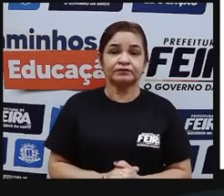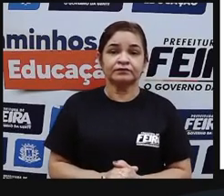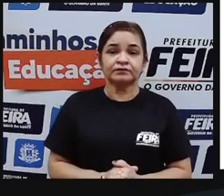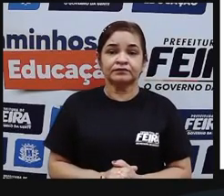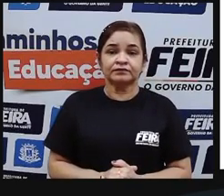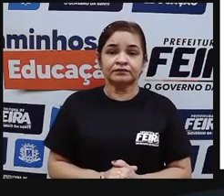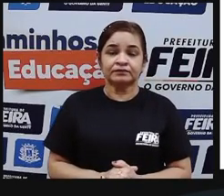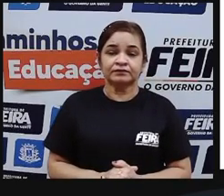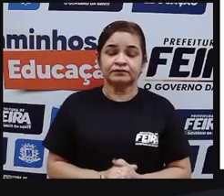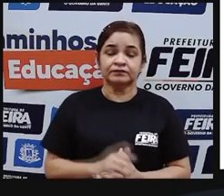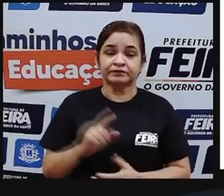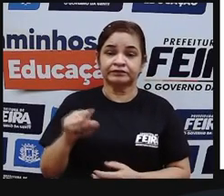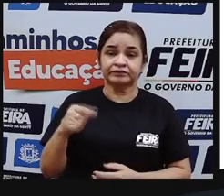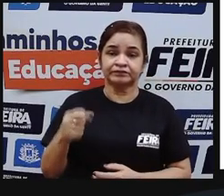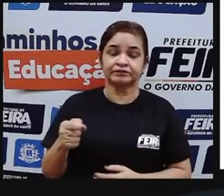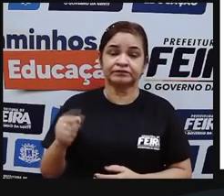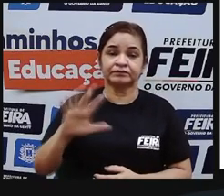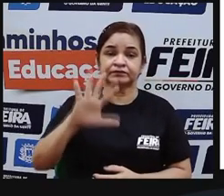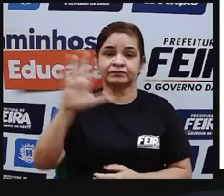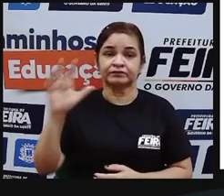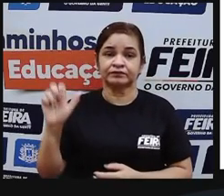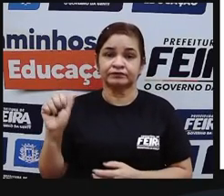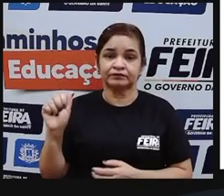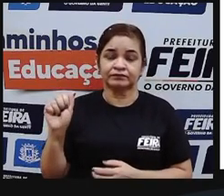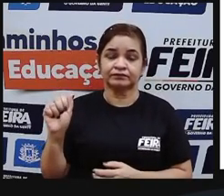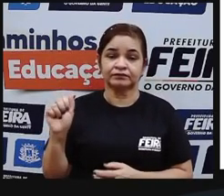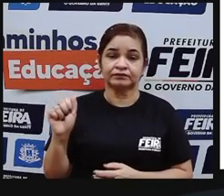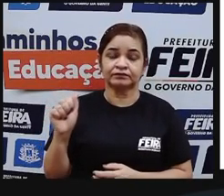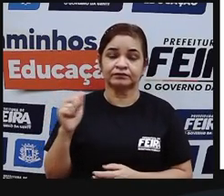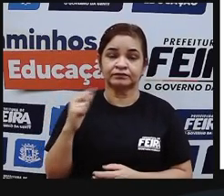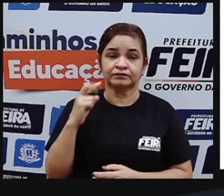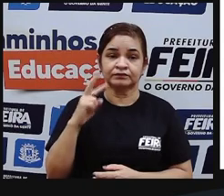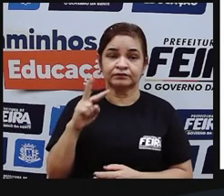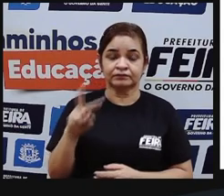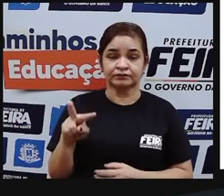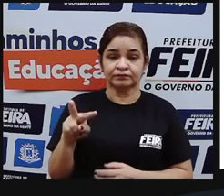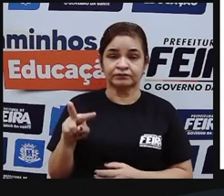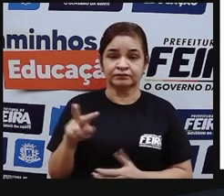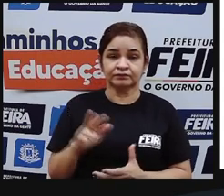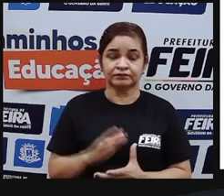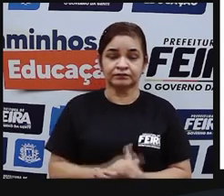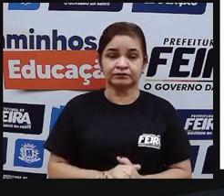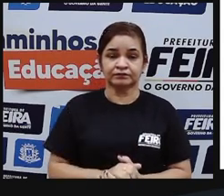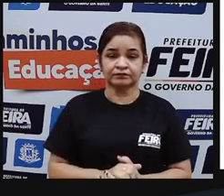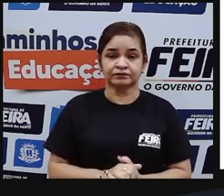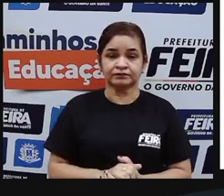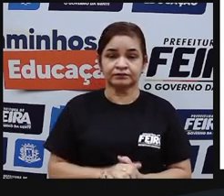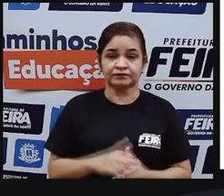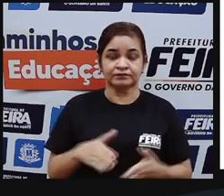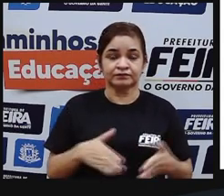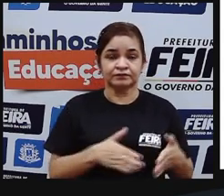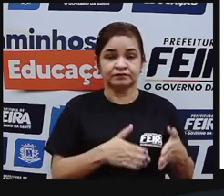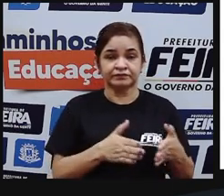Nesses outros dois mapas, eu mostro um pouco para vocês, através dessas fontes,